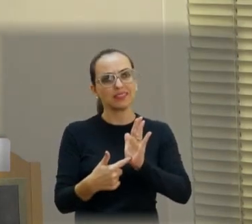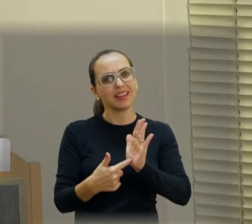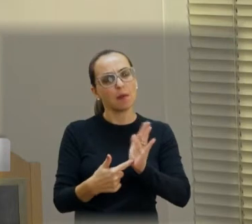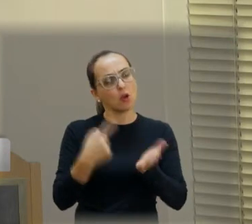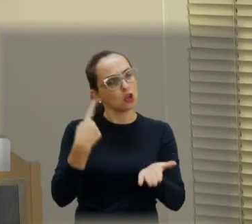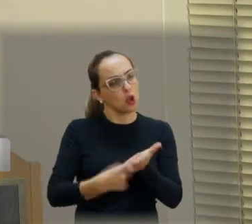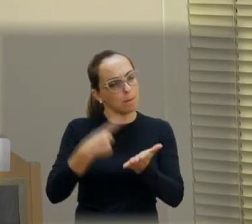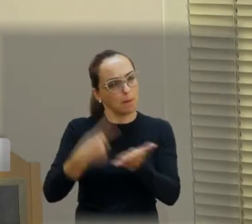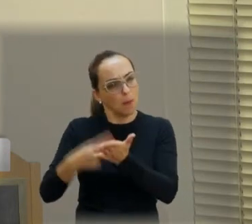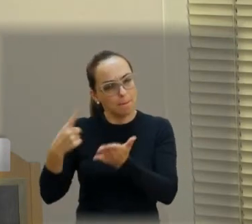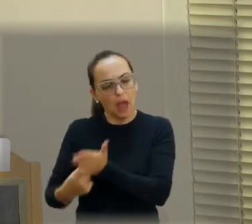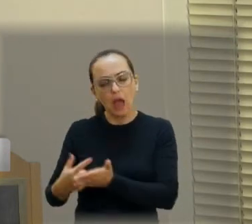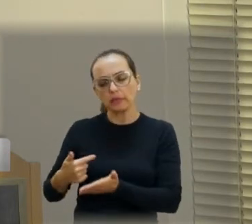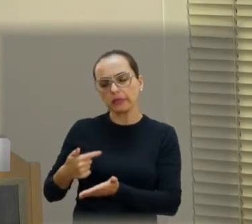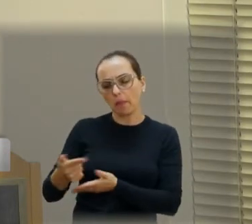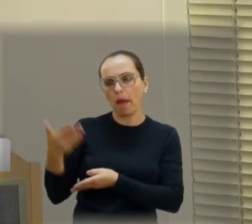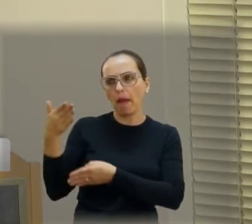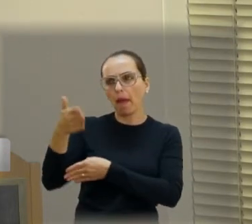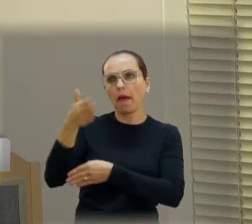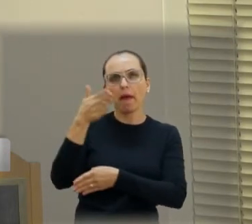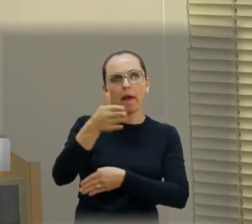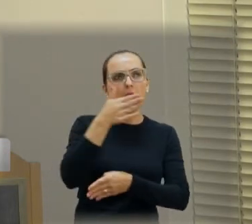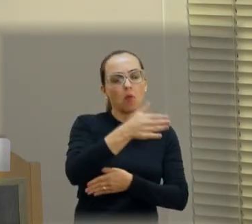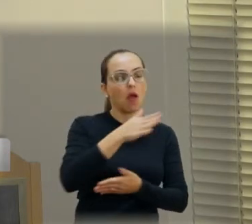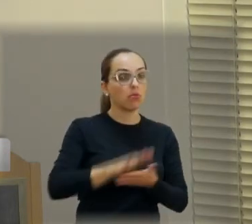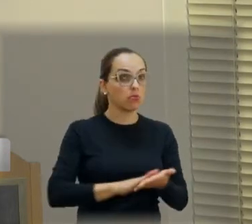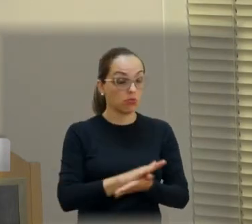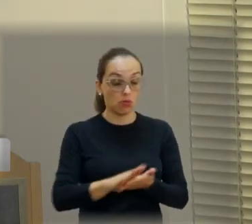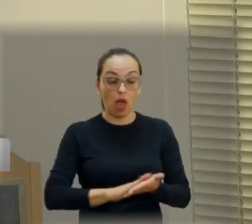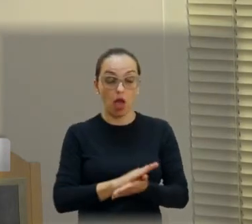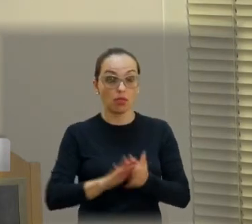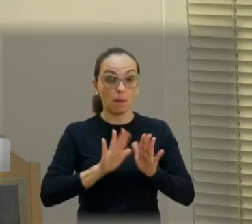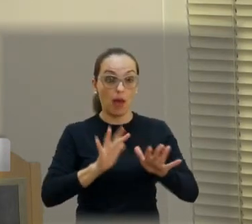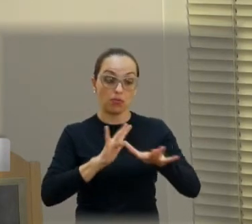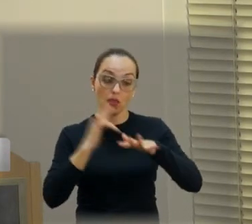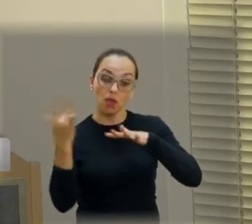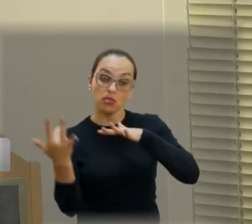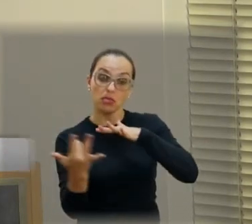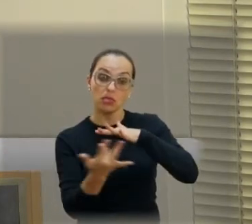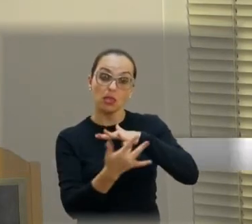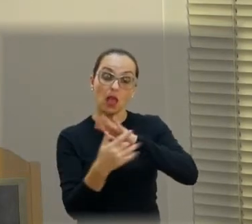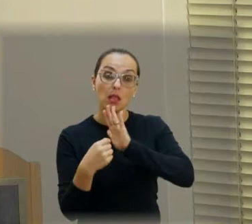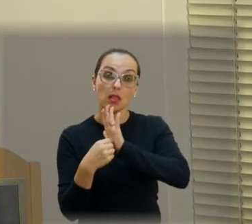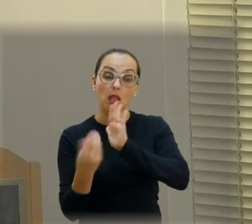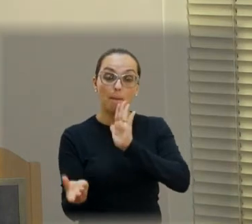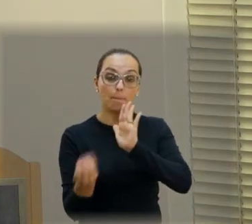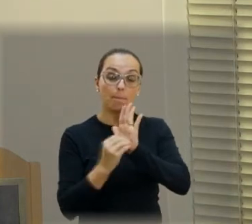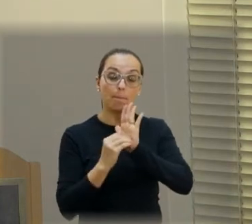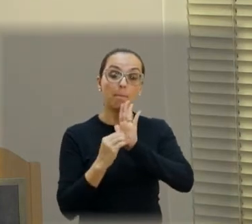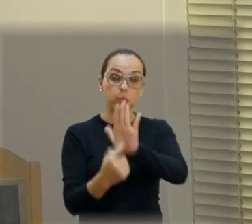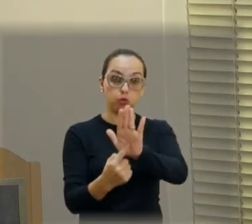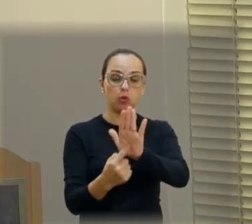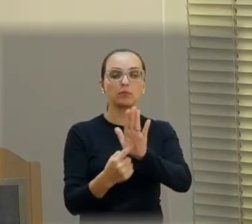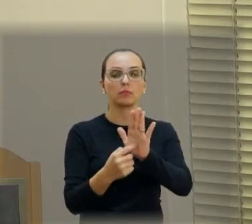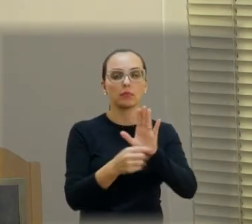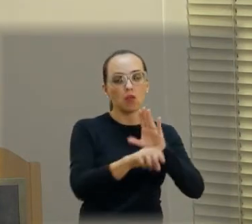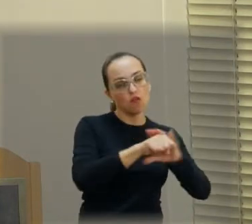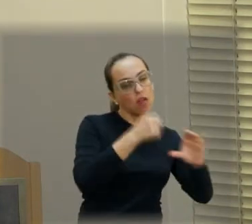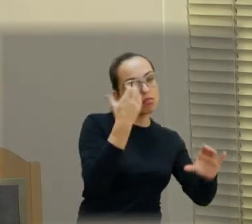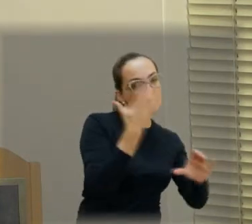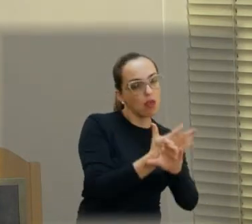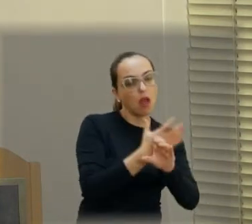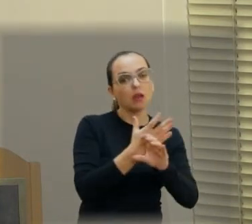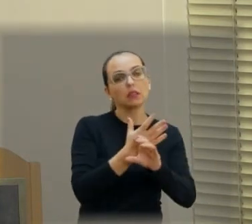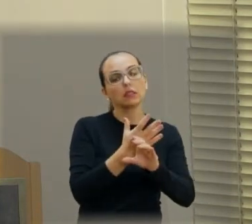agenda semanal, o a gente faz? A gente coloca nas redes sociais, disponível para todos, tanto no Facebook quanto no Instagram, principalmente